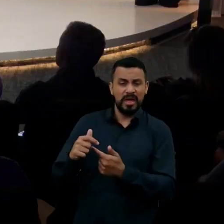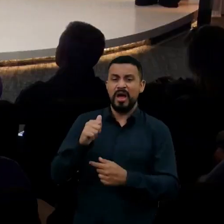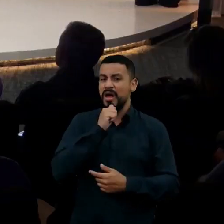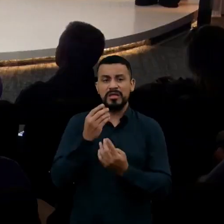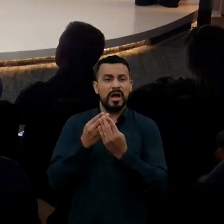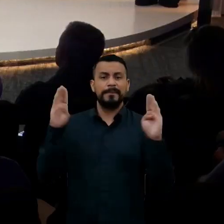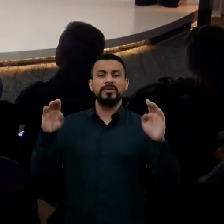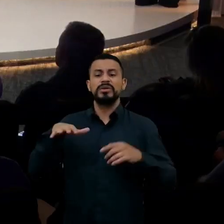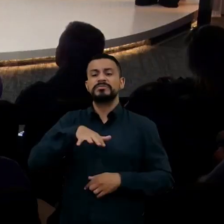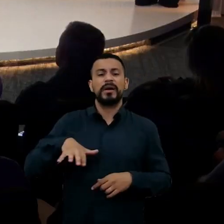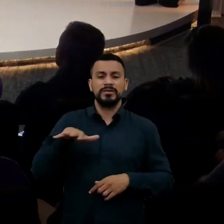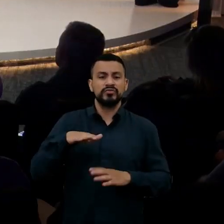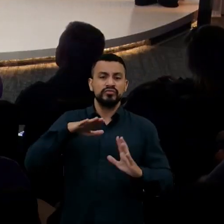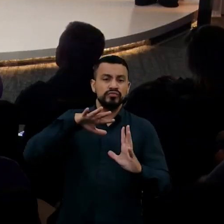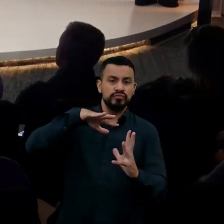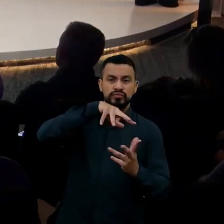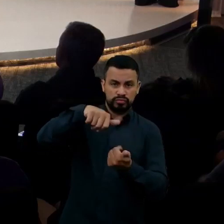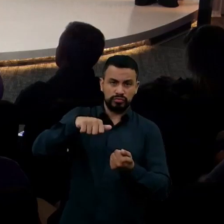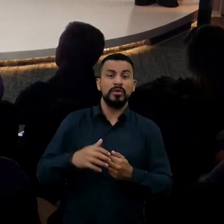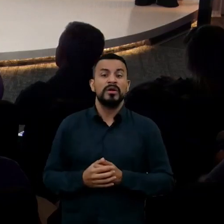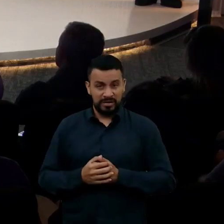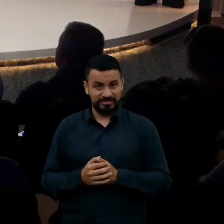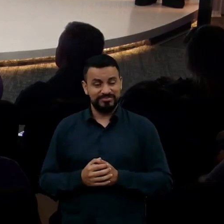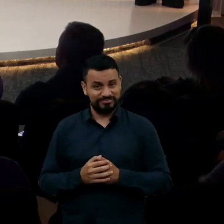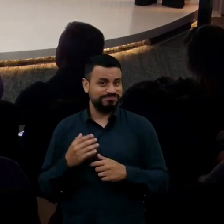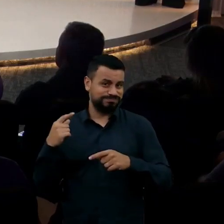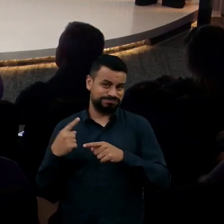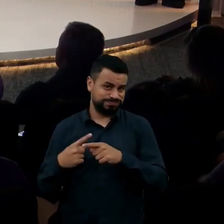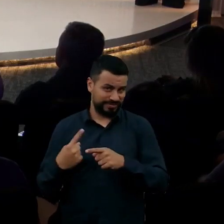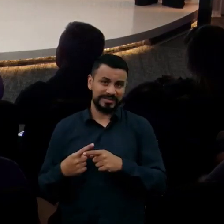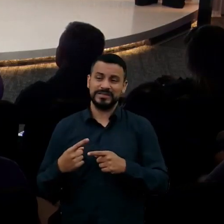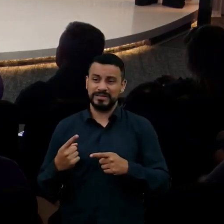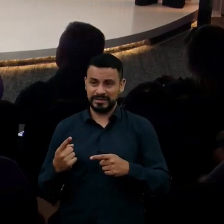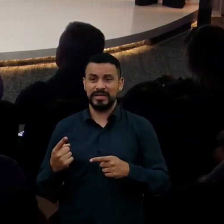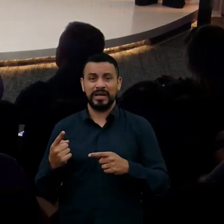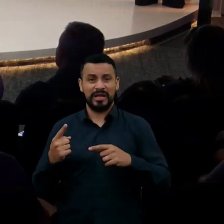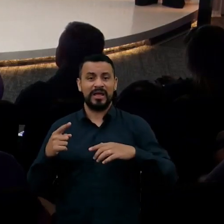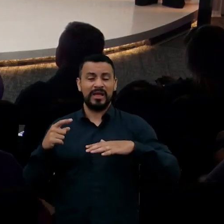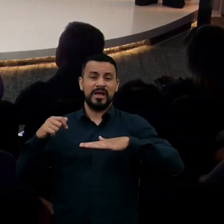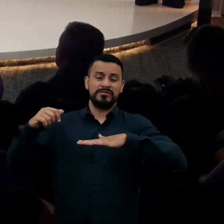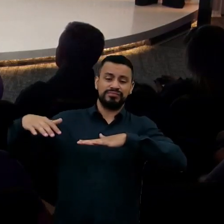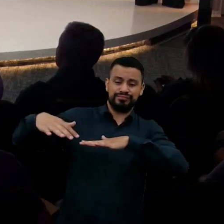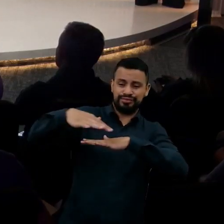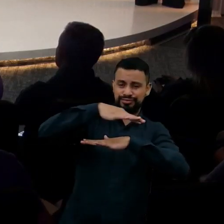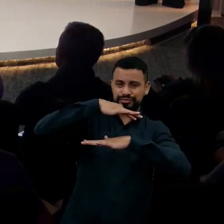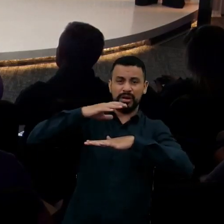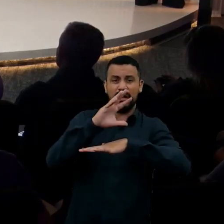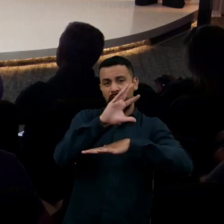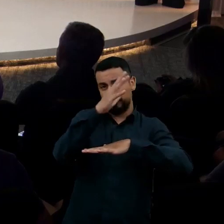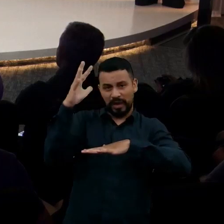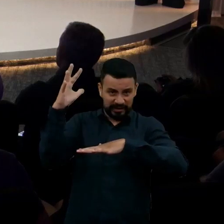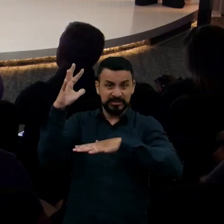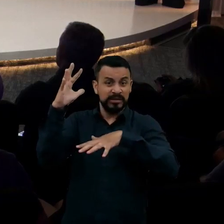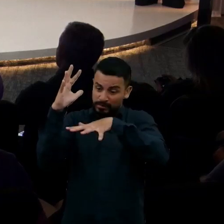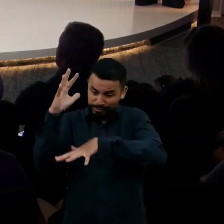esse mundo. Isso acontece em cima de tudo e o que está embaixo acaba ruindo. Por isso que nós precisamos fazer